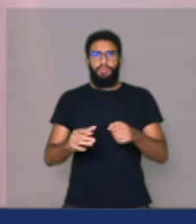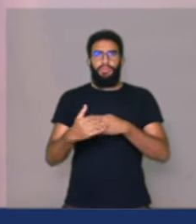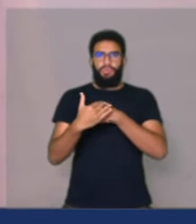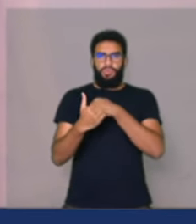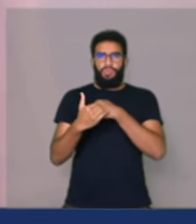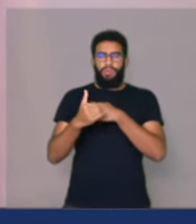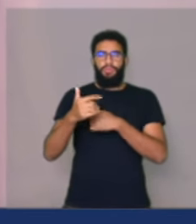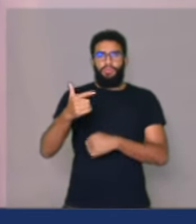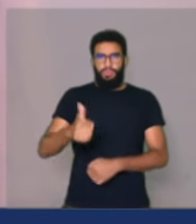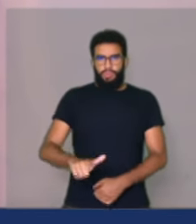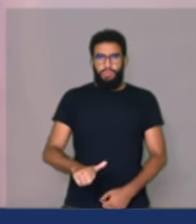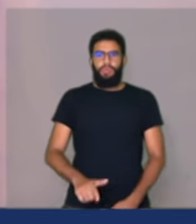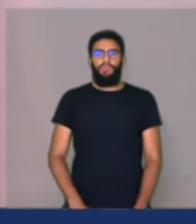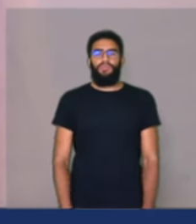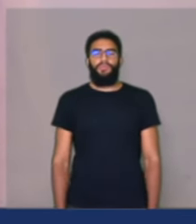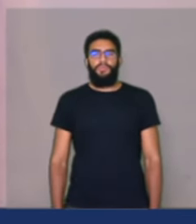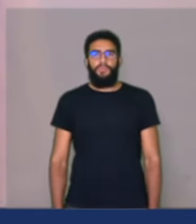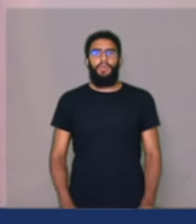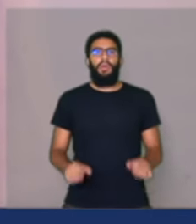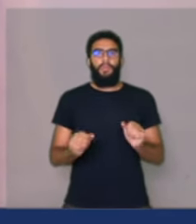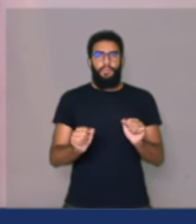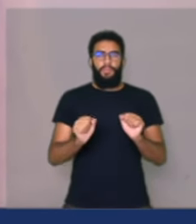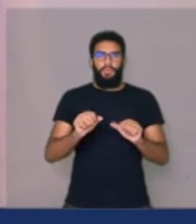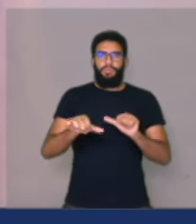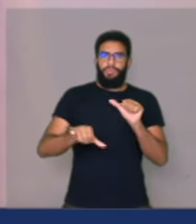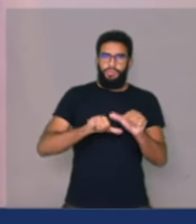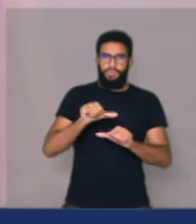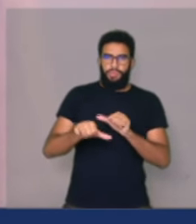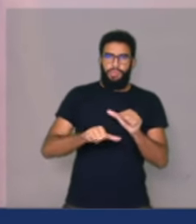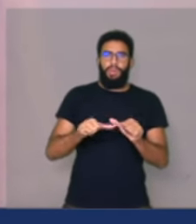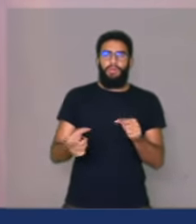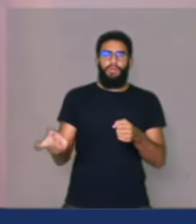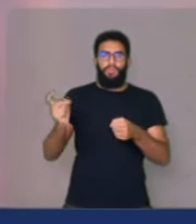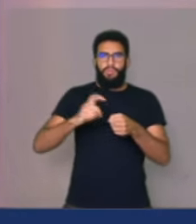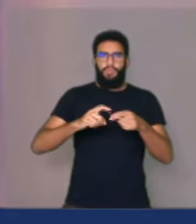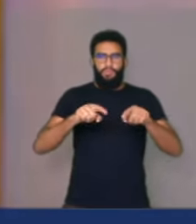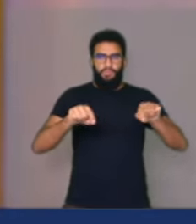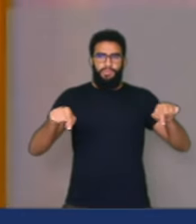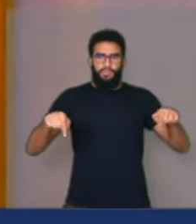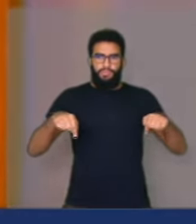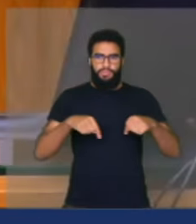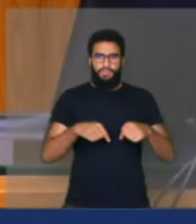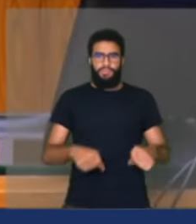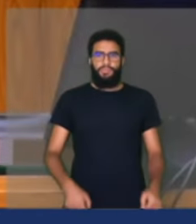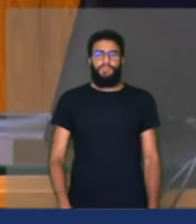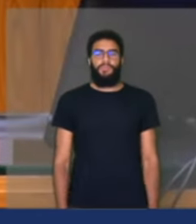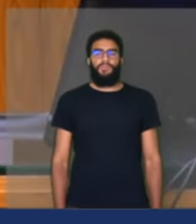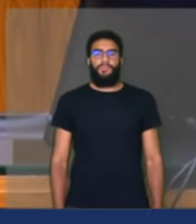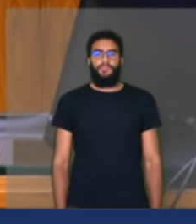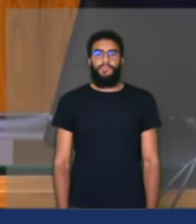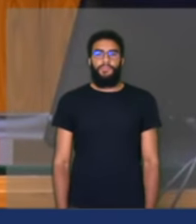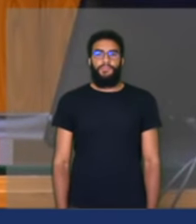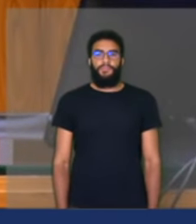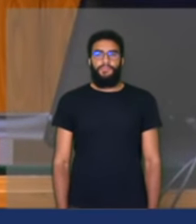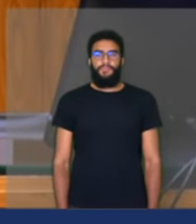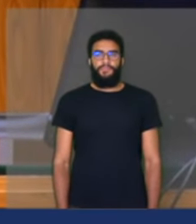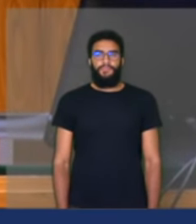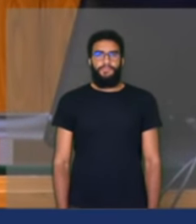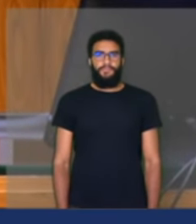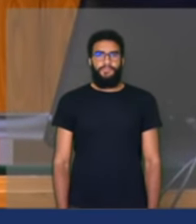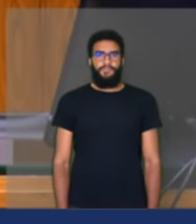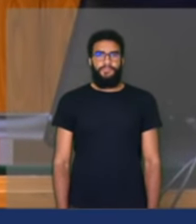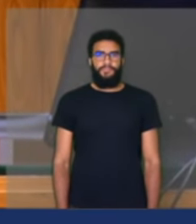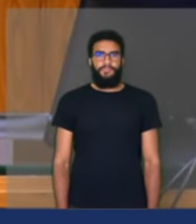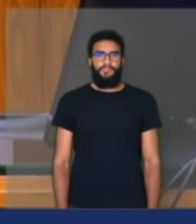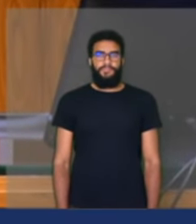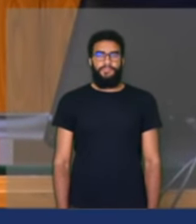próxima, por favor. Chamo, chamo. Pode trocar, o senhor volta para a sala que depois eu retomo o senhor. Pode fazer isso, bem melhor. Então vamos ao